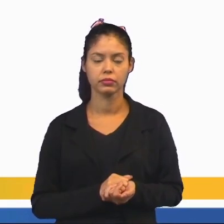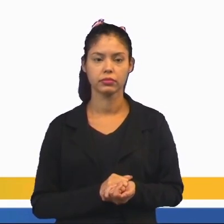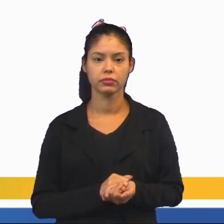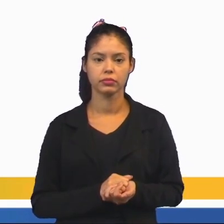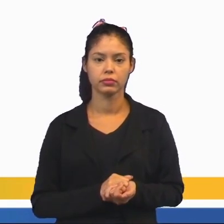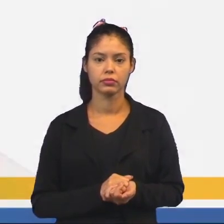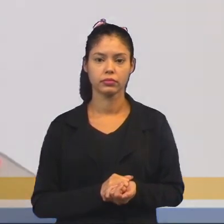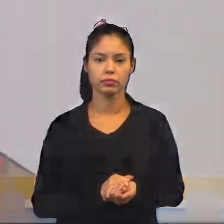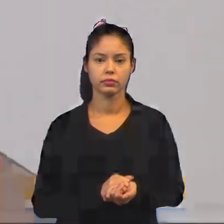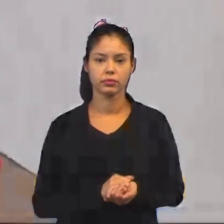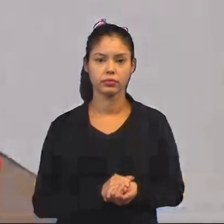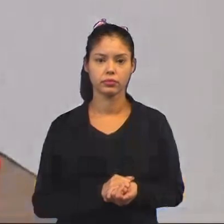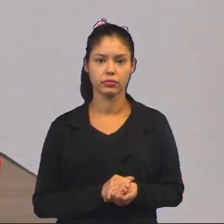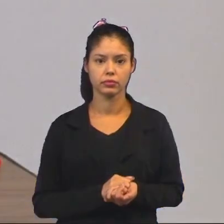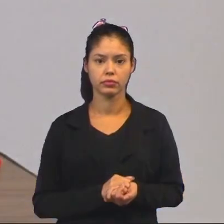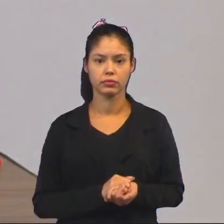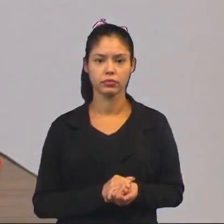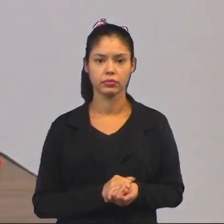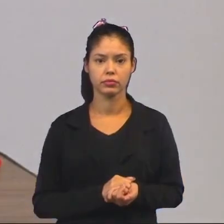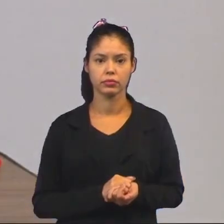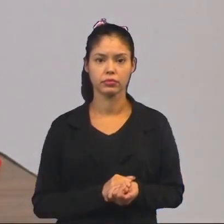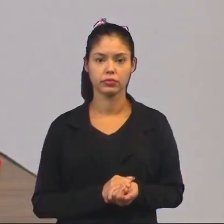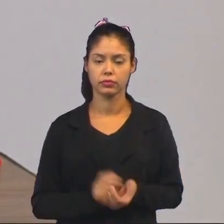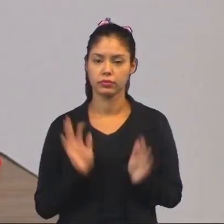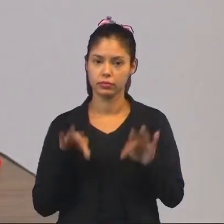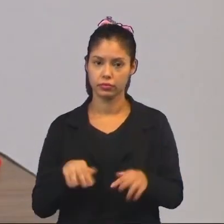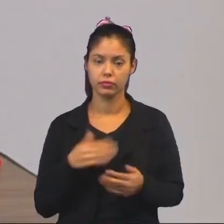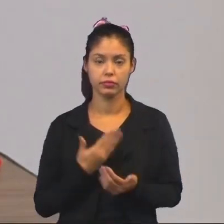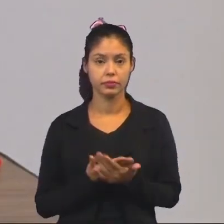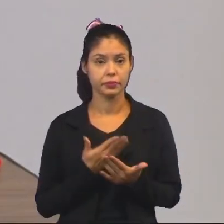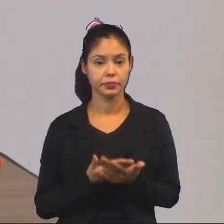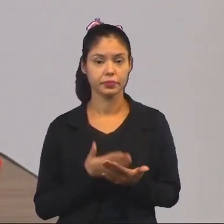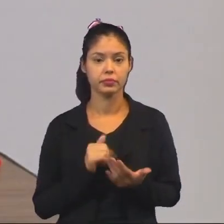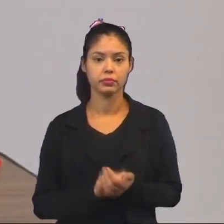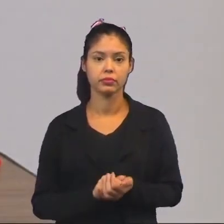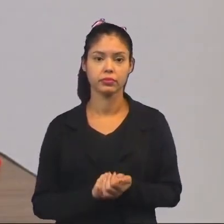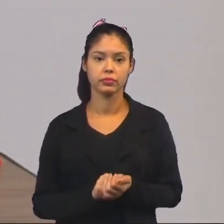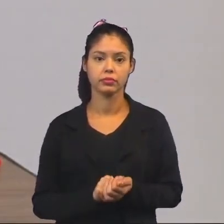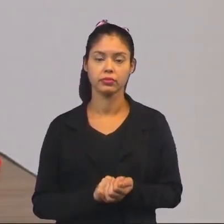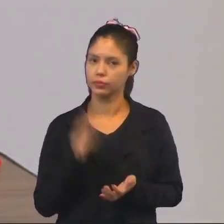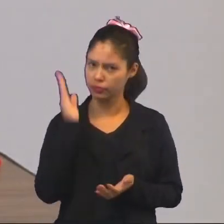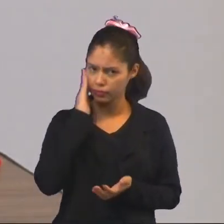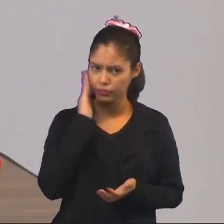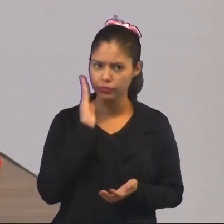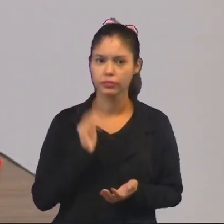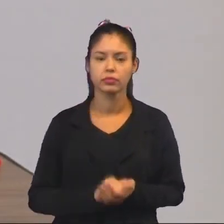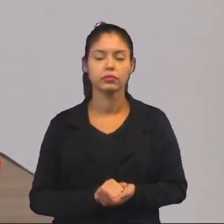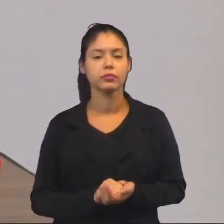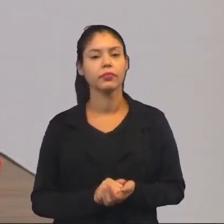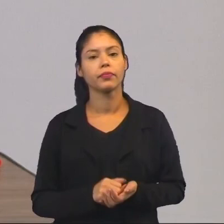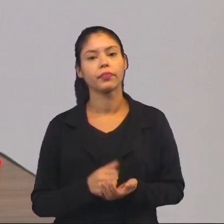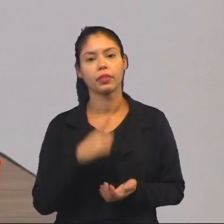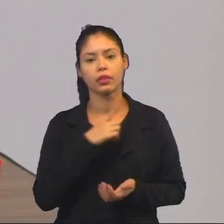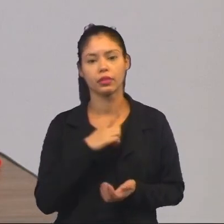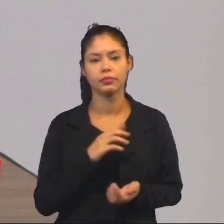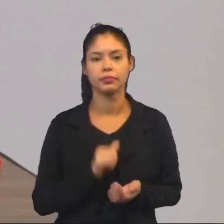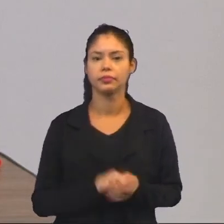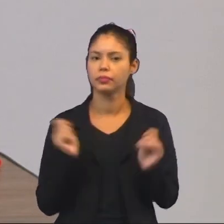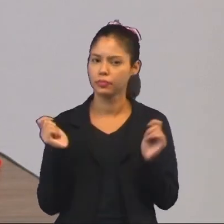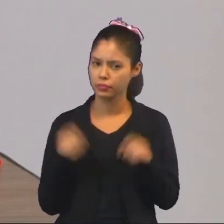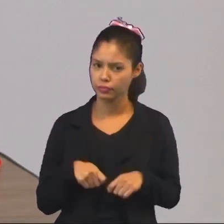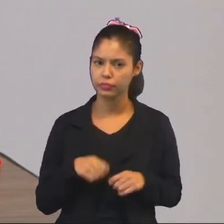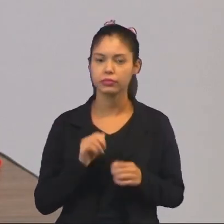Mas, nós vamos finalizar por aqui. Deu para entender? Nós temos aí as